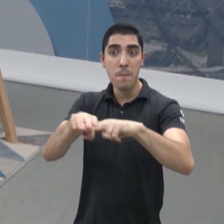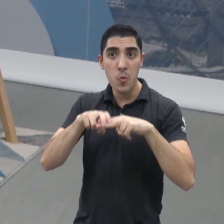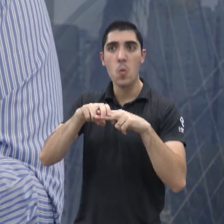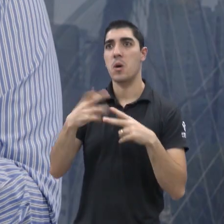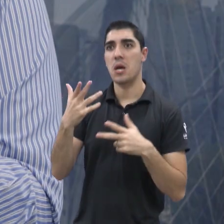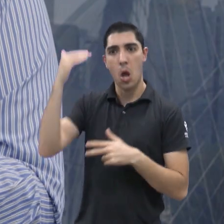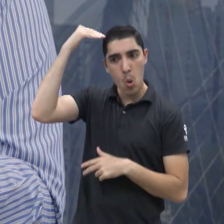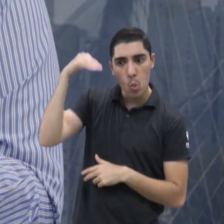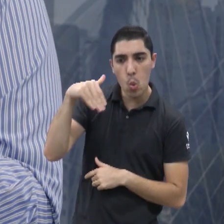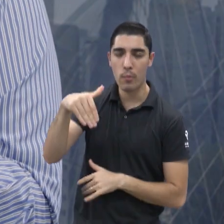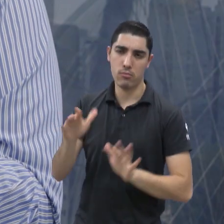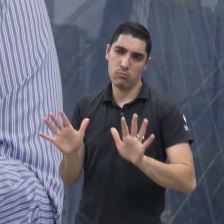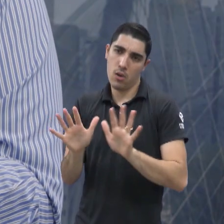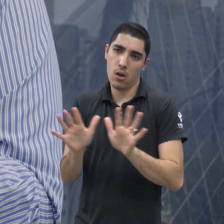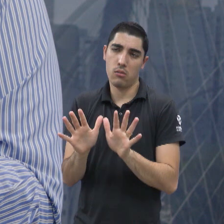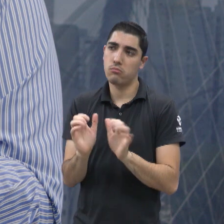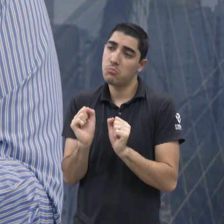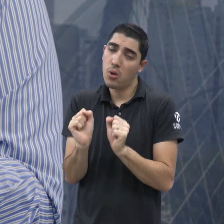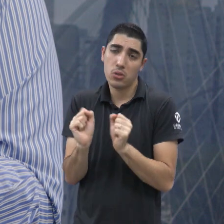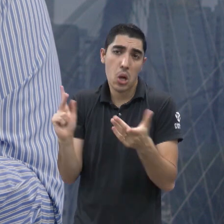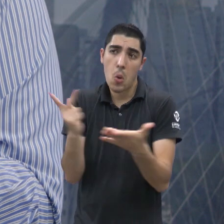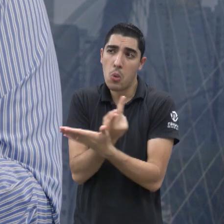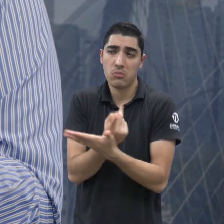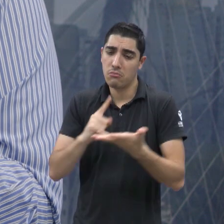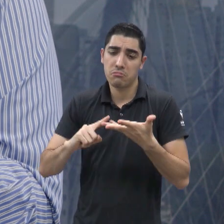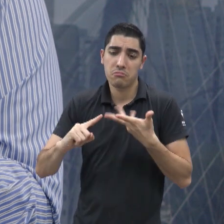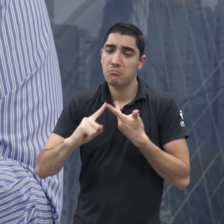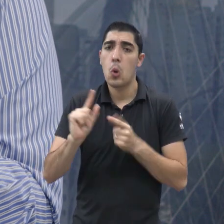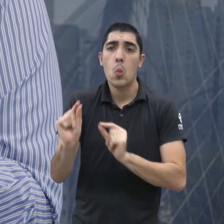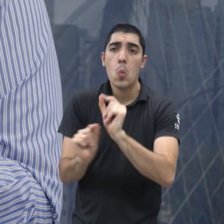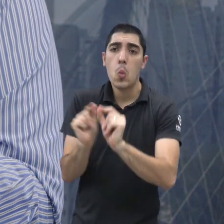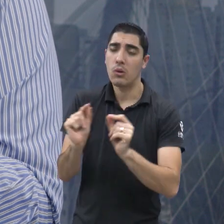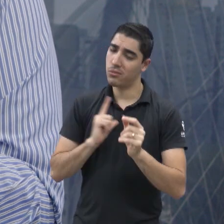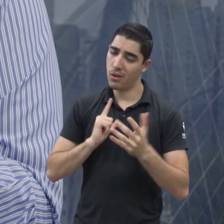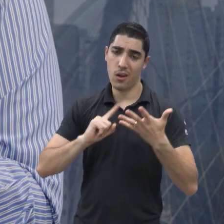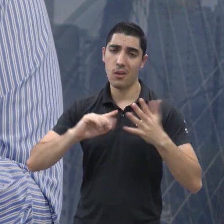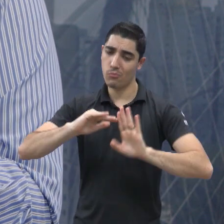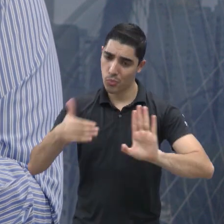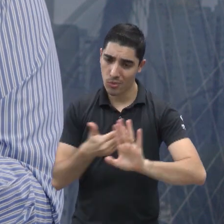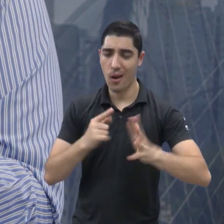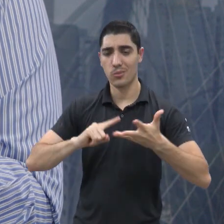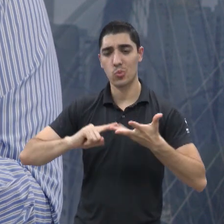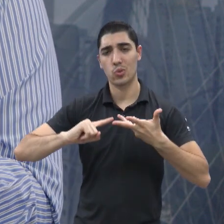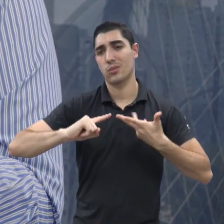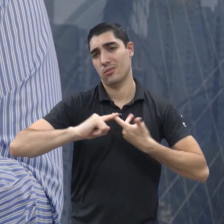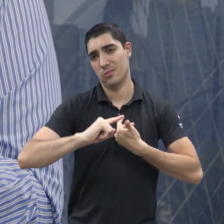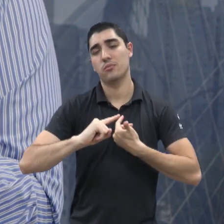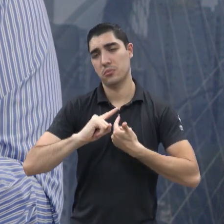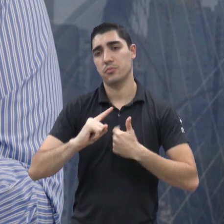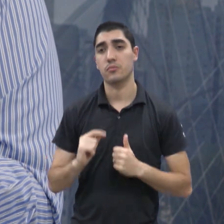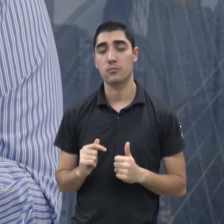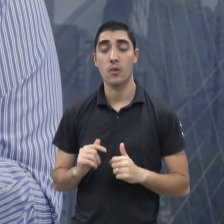claro, né? Só deixar bem claro, mas o que pode acontecer, e em alguns casos talvez tenha sido esse o